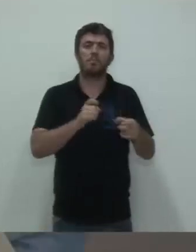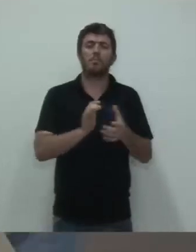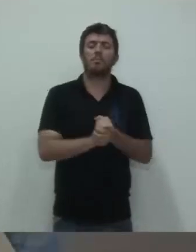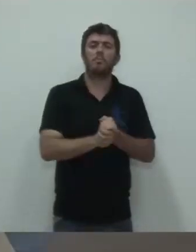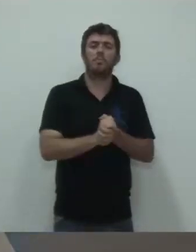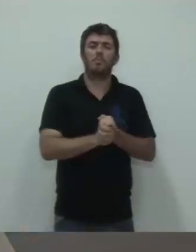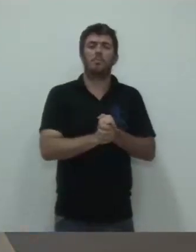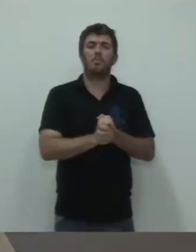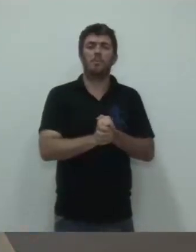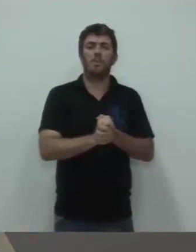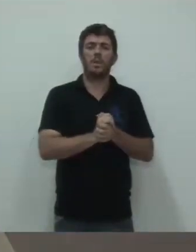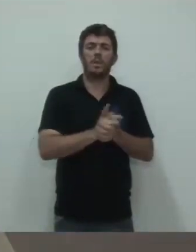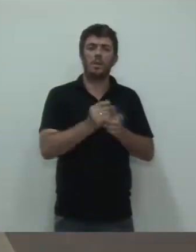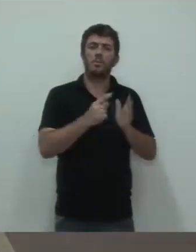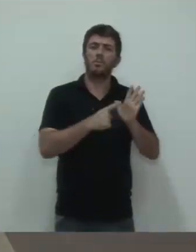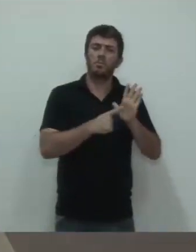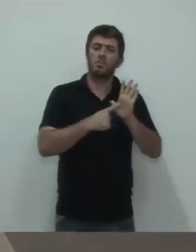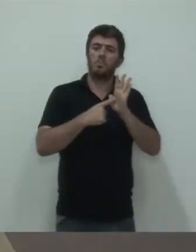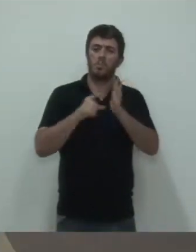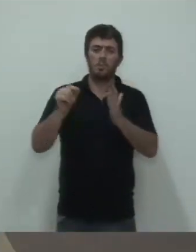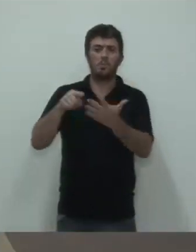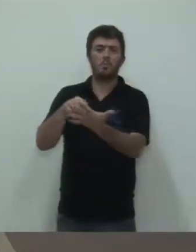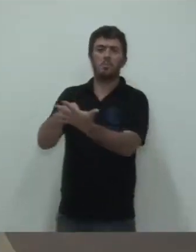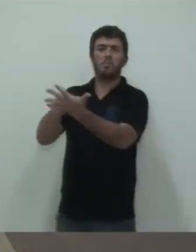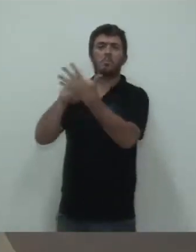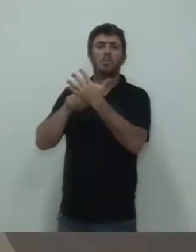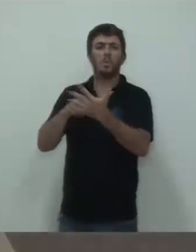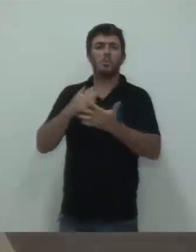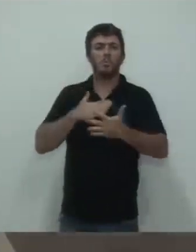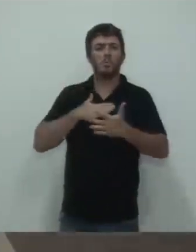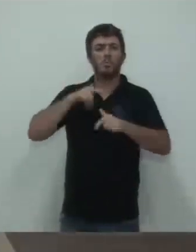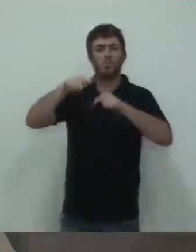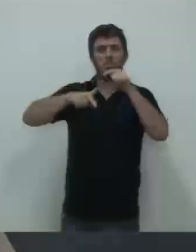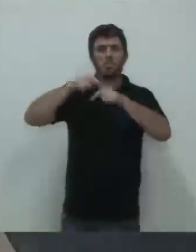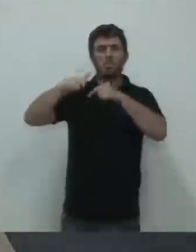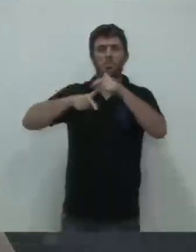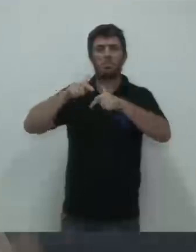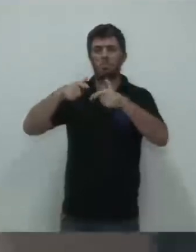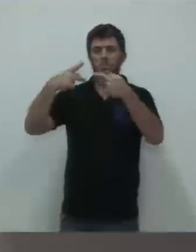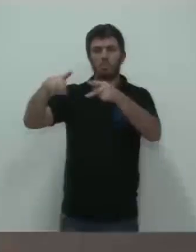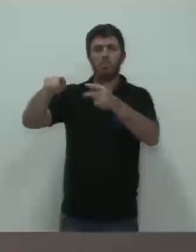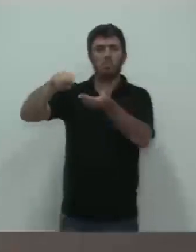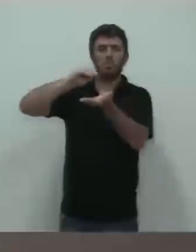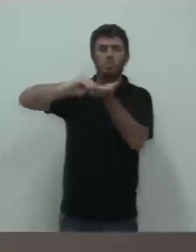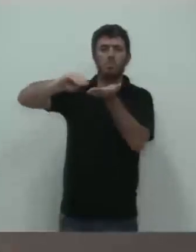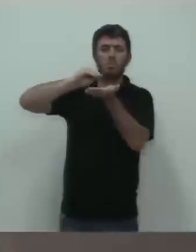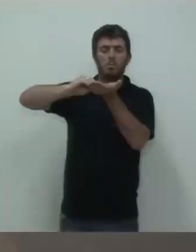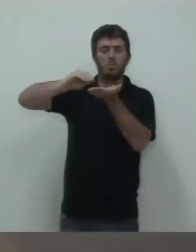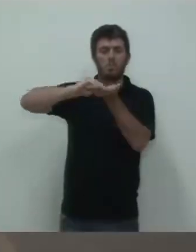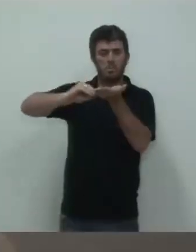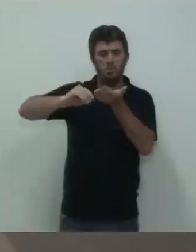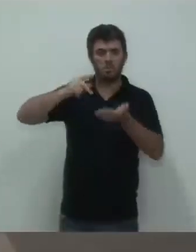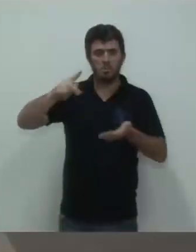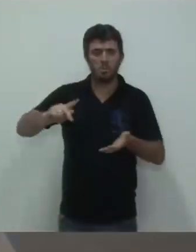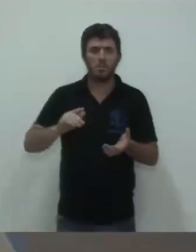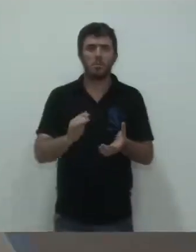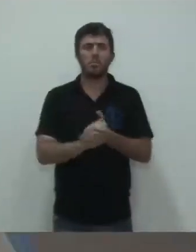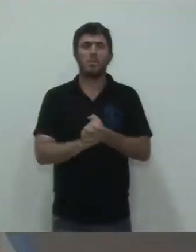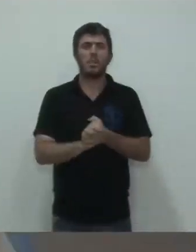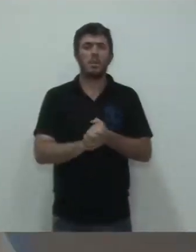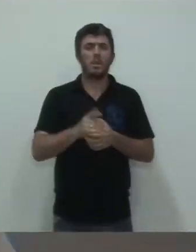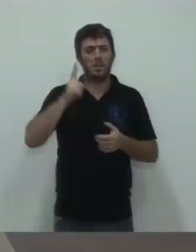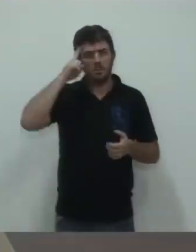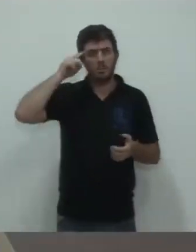apresentando-nos os trabalhos que vêm sendo realizados por essa secretaria, a gente sabe que é uma das